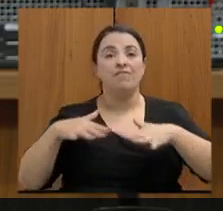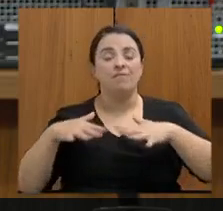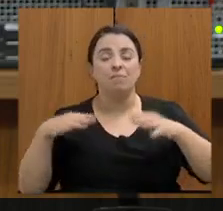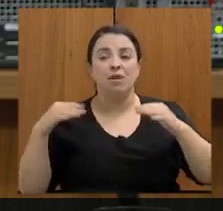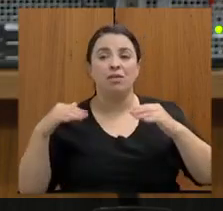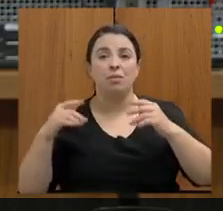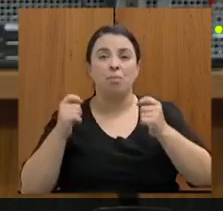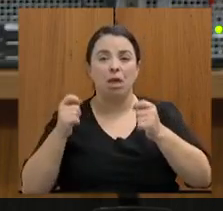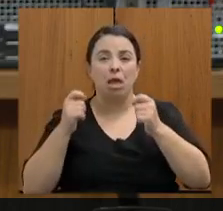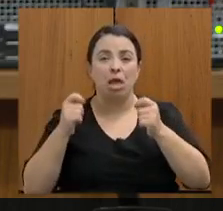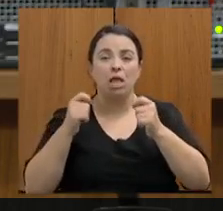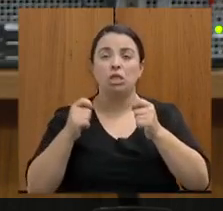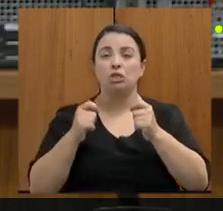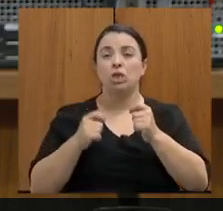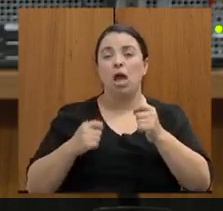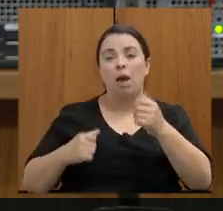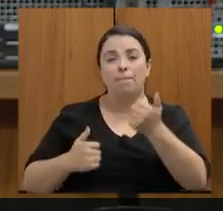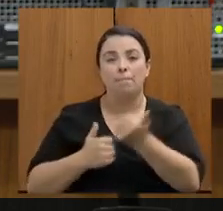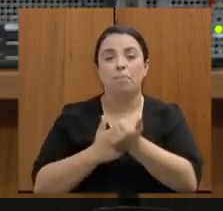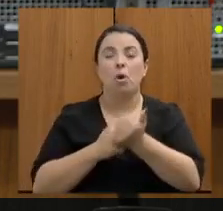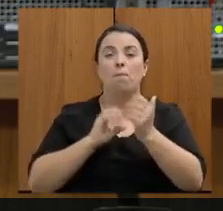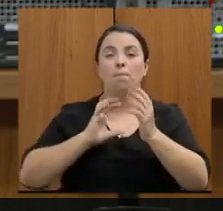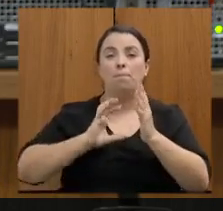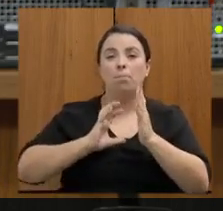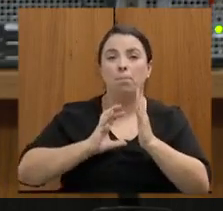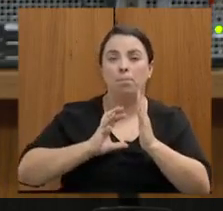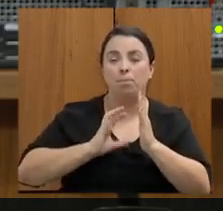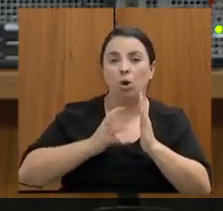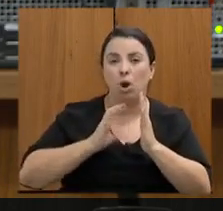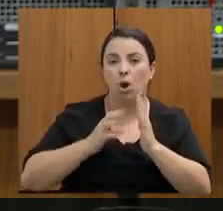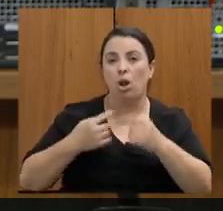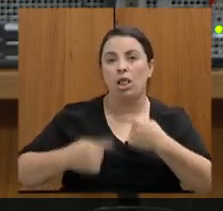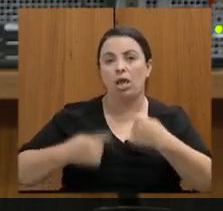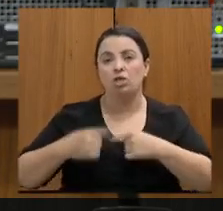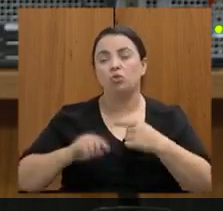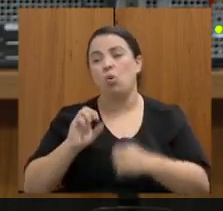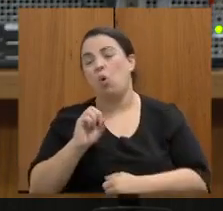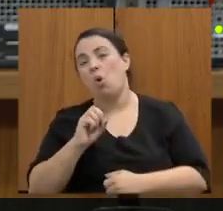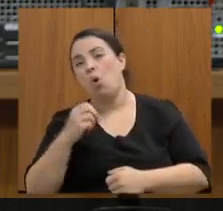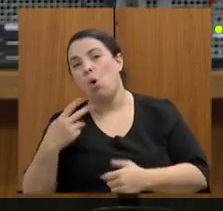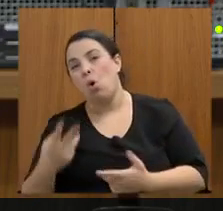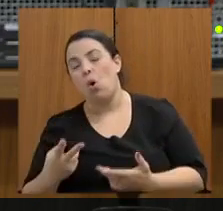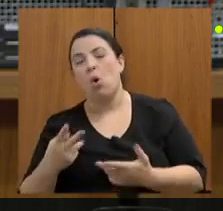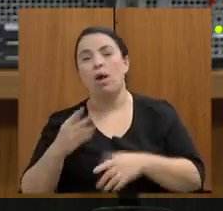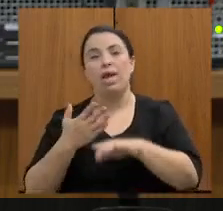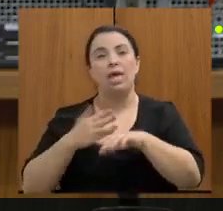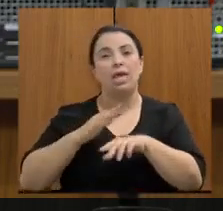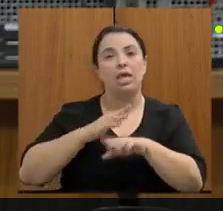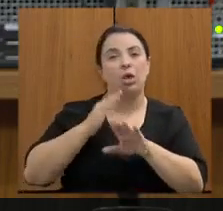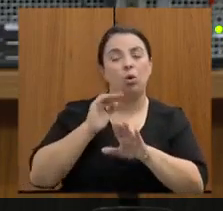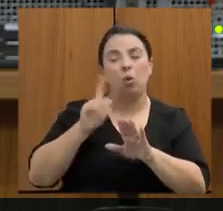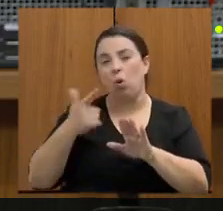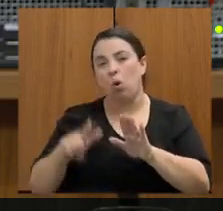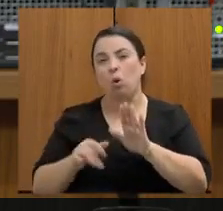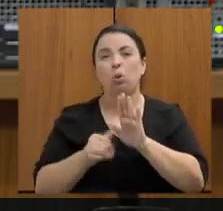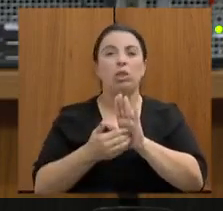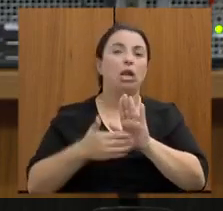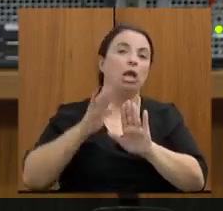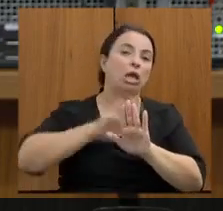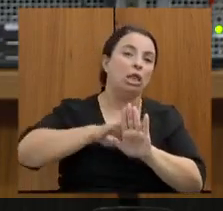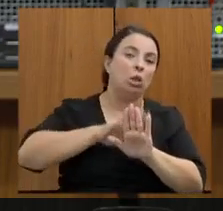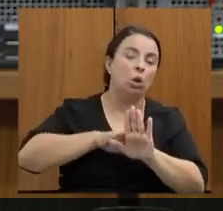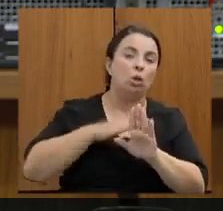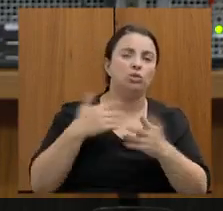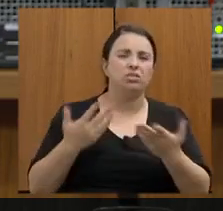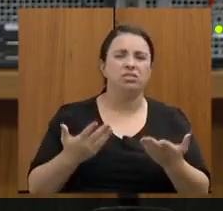seja em relação a ideologias políticas de esquerda direita ou qualquer outra ideologia no entanto não é isso que a gente vê na prática assim eu questiono